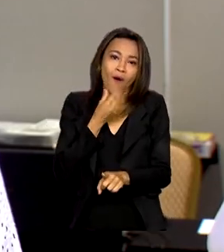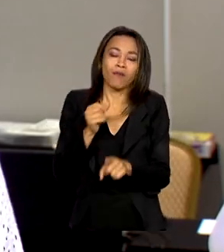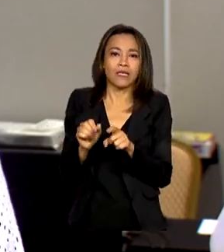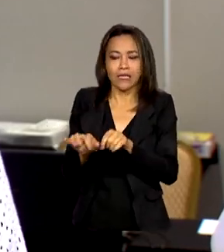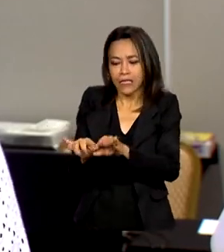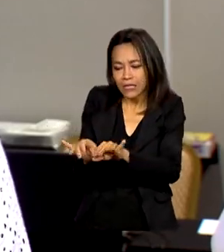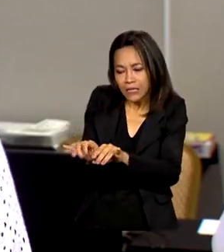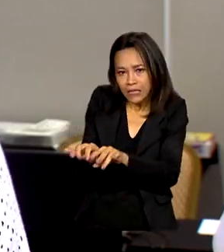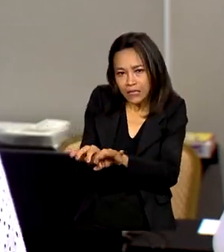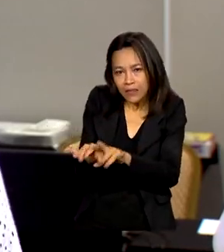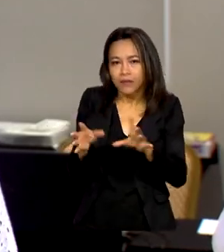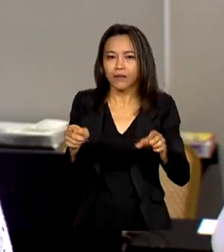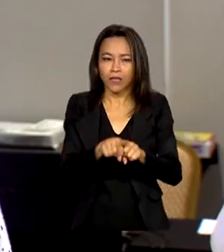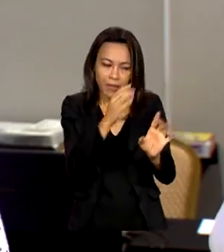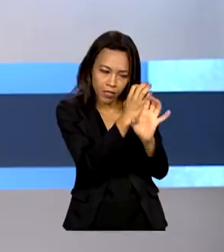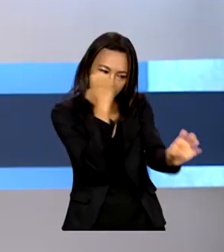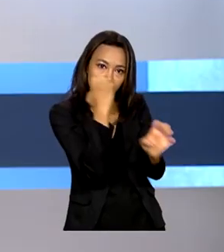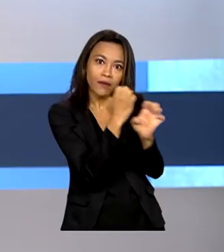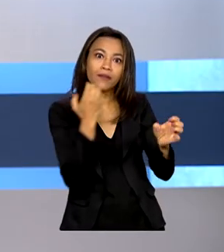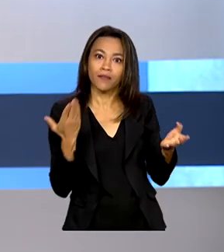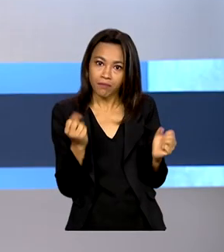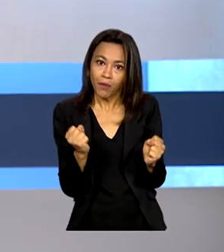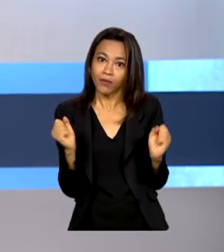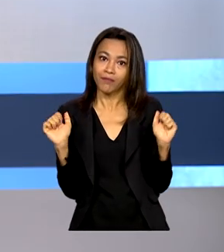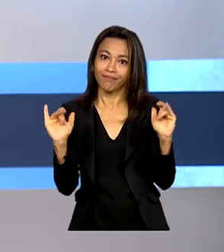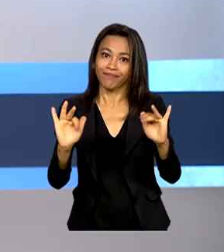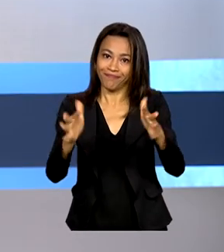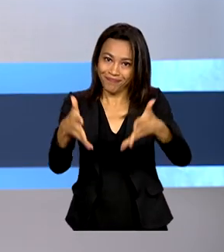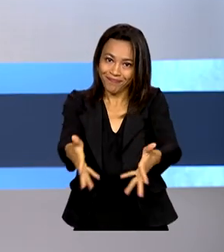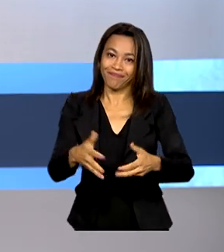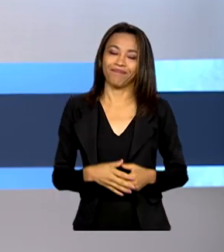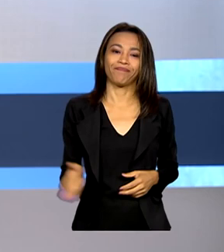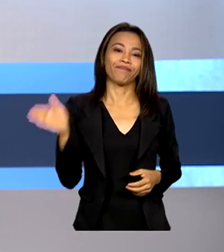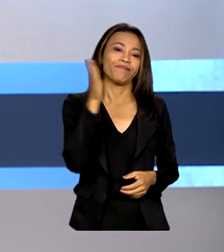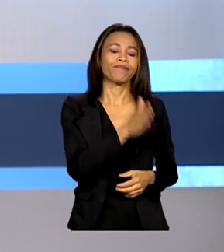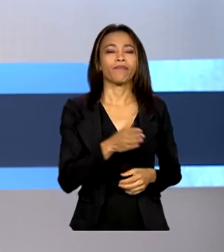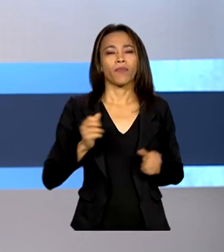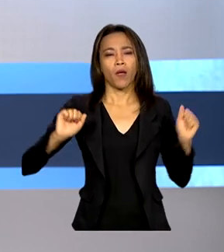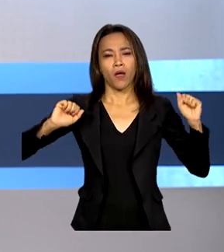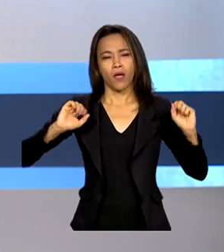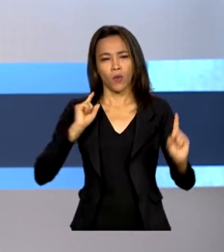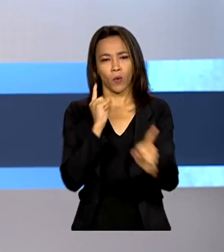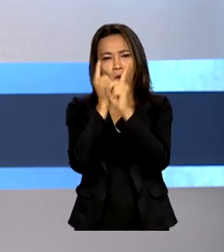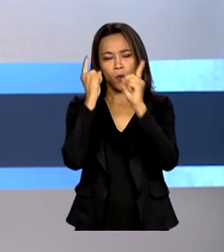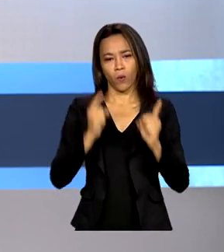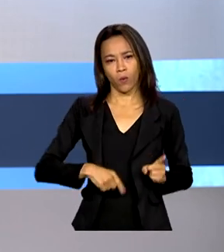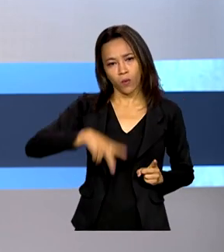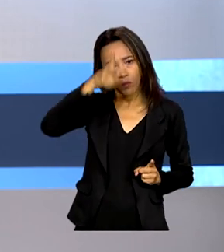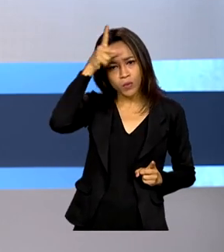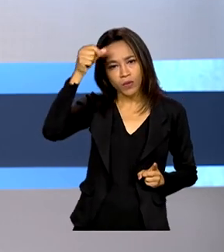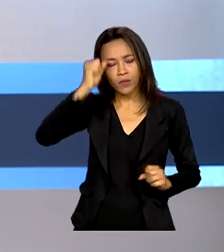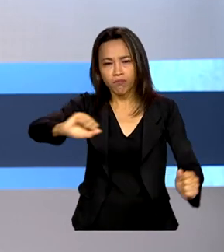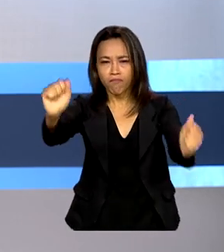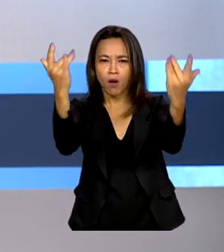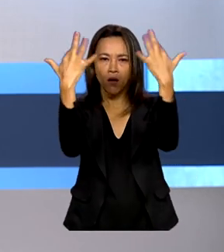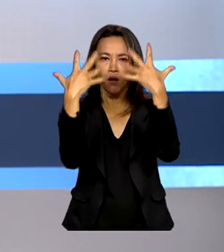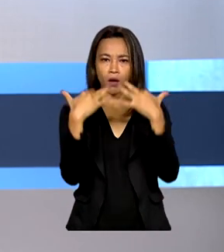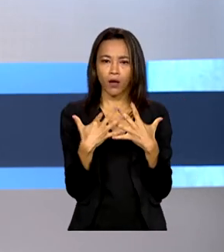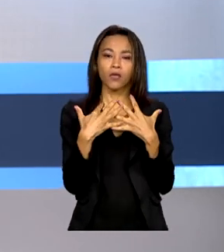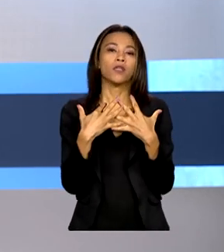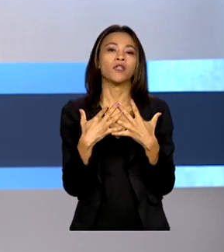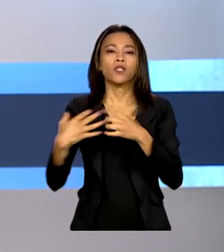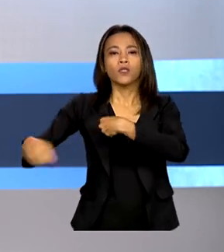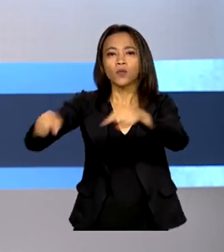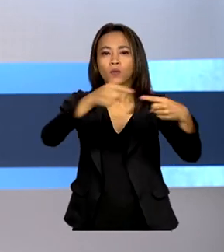e da engenharia. E na marcha em defesa dos municípios, os prefeitos discutem os desafios na